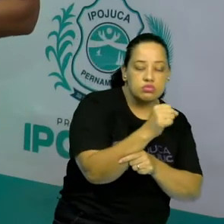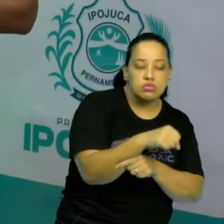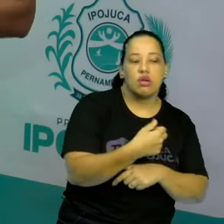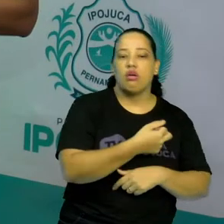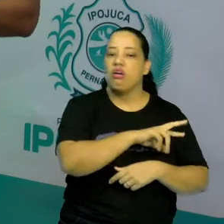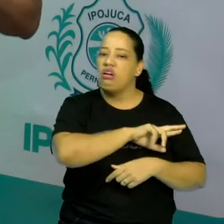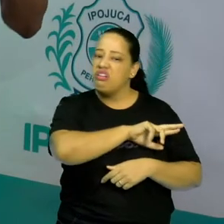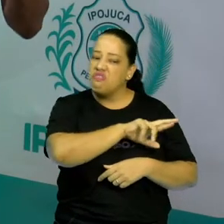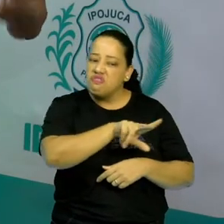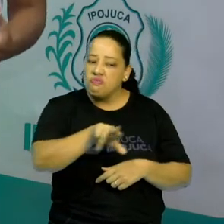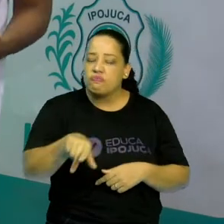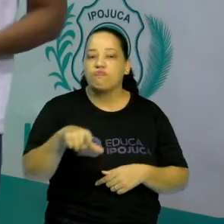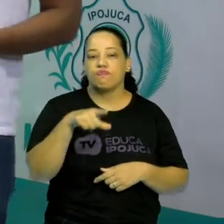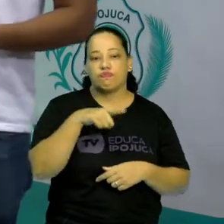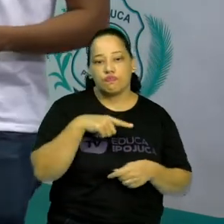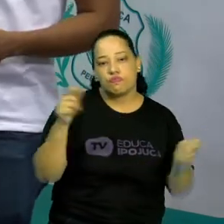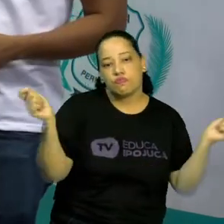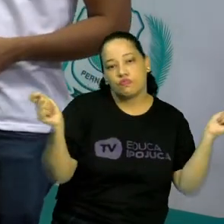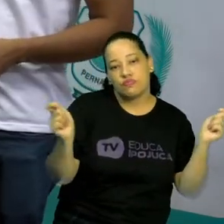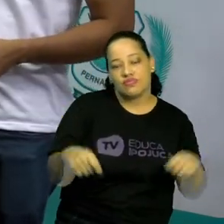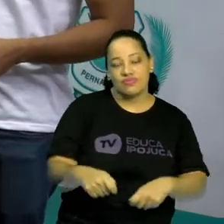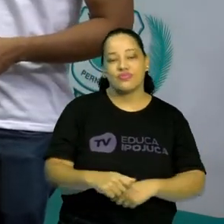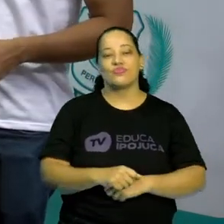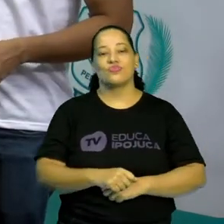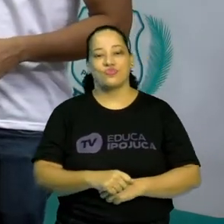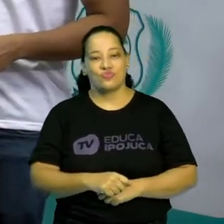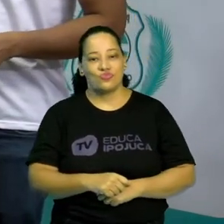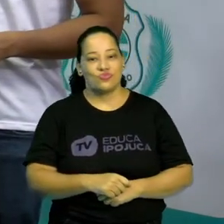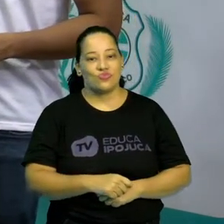áreas que utilizam o jogo para trabalho.